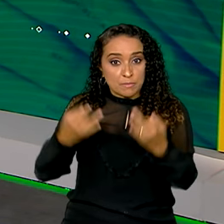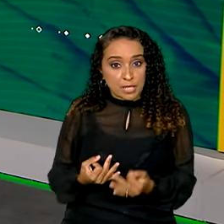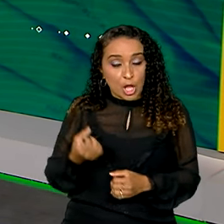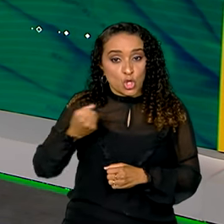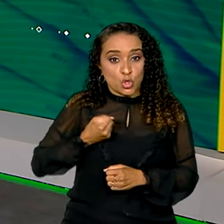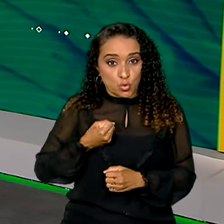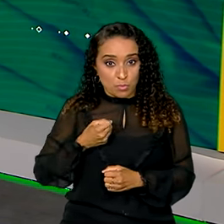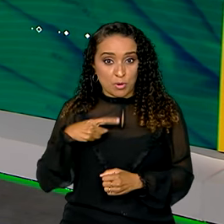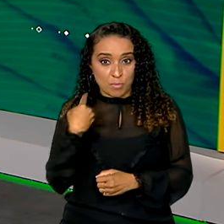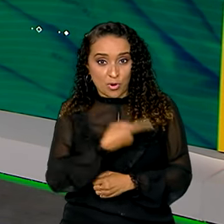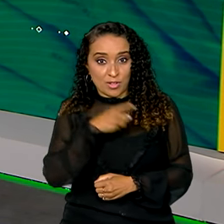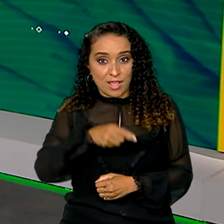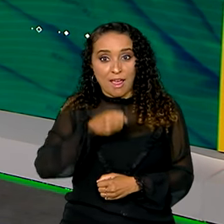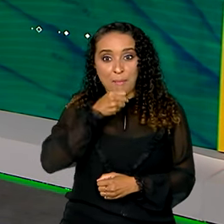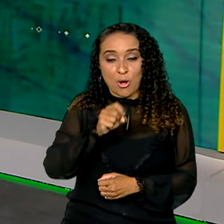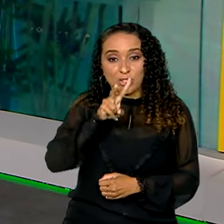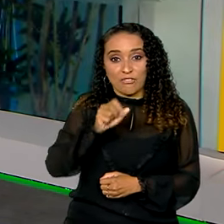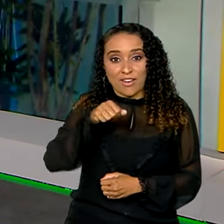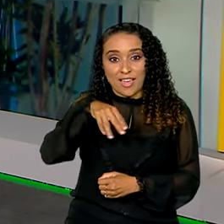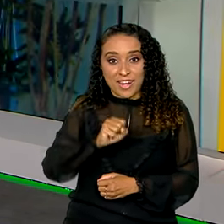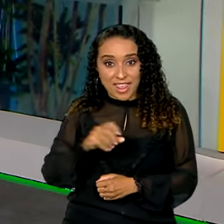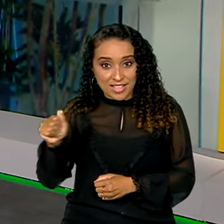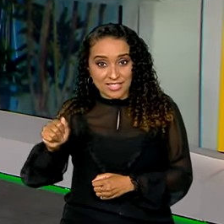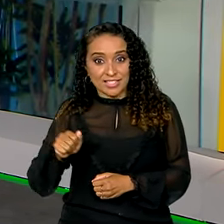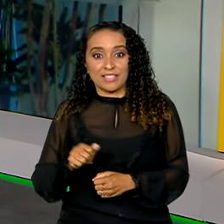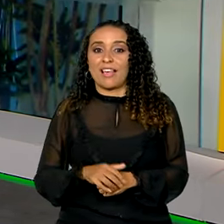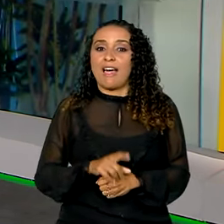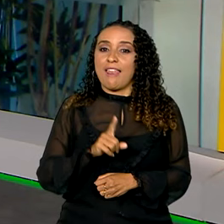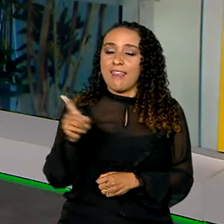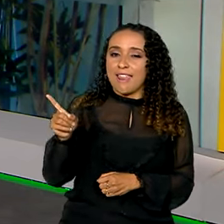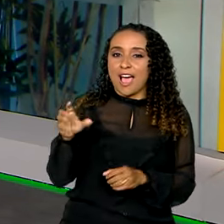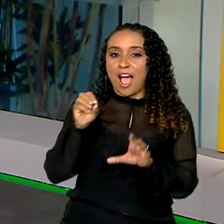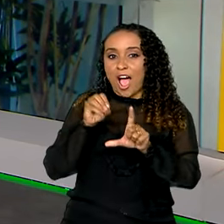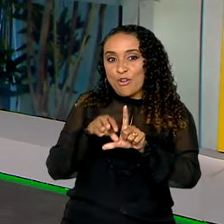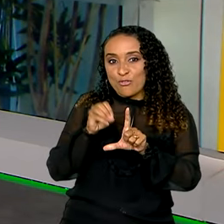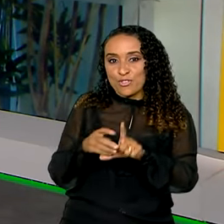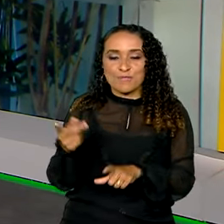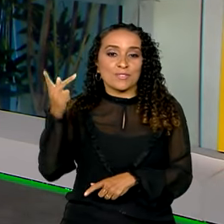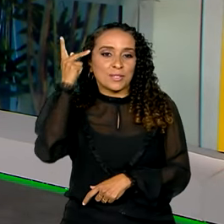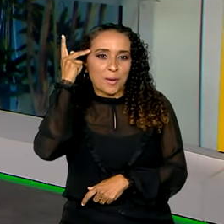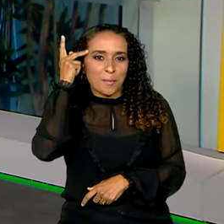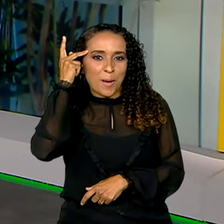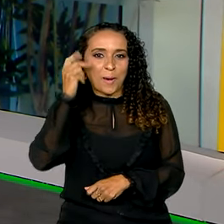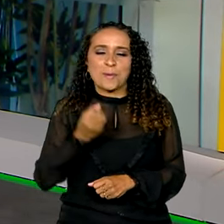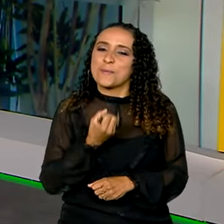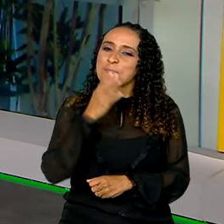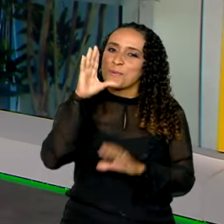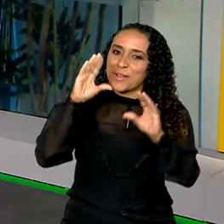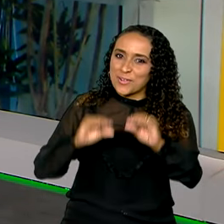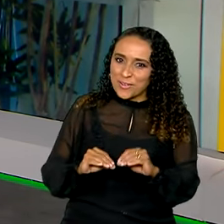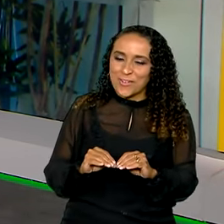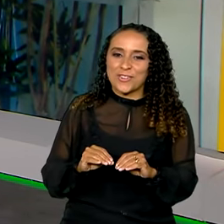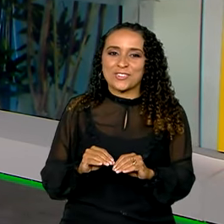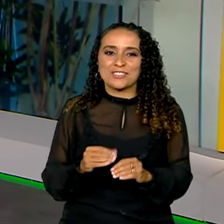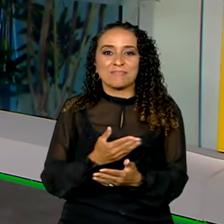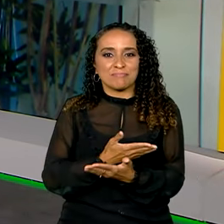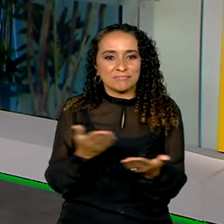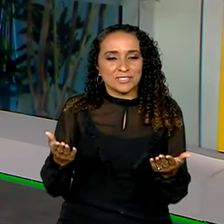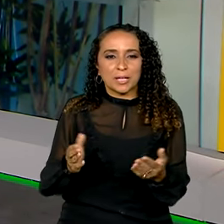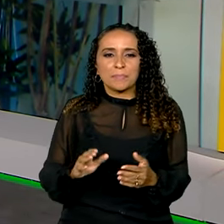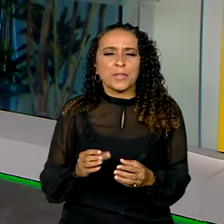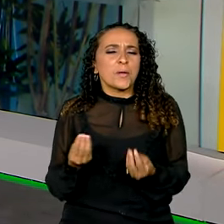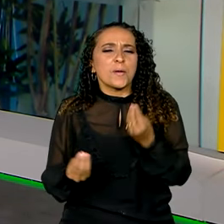números pra gente é a repórter Vanessa Casalino, ao vivo, direto de São Paulo. Oi Vanessa, boa noite pra você.